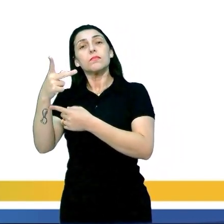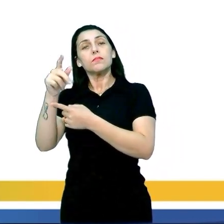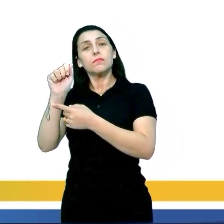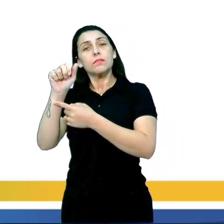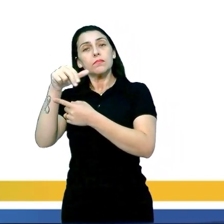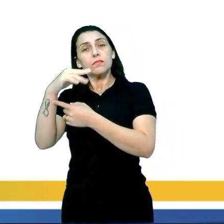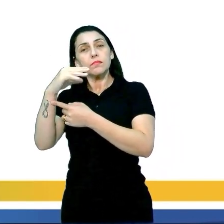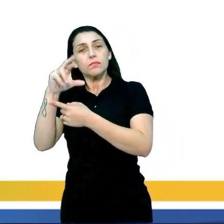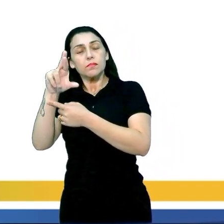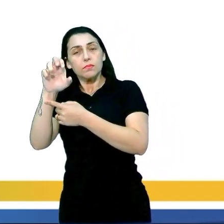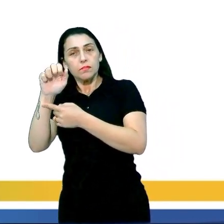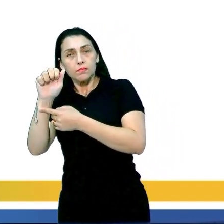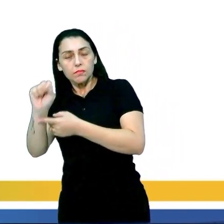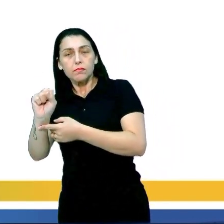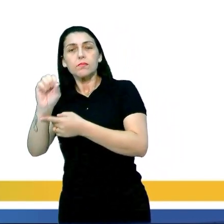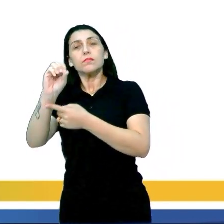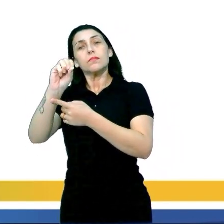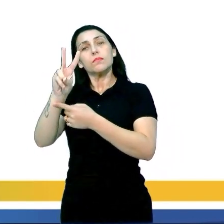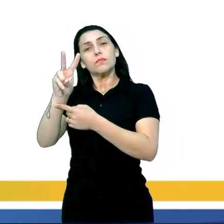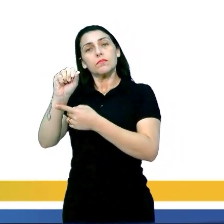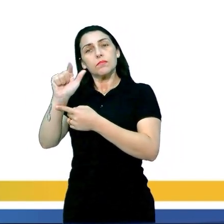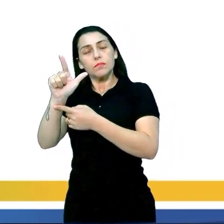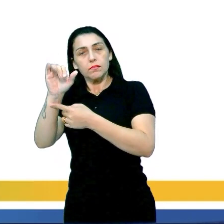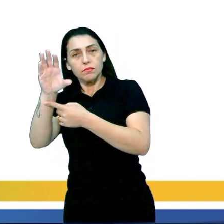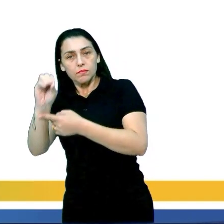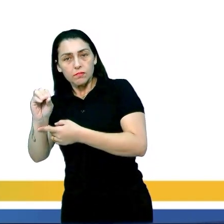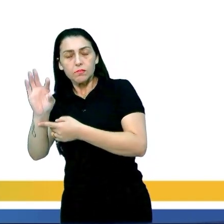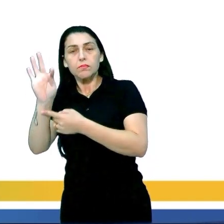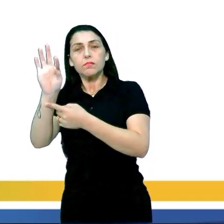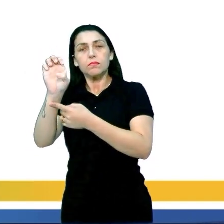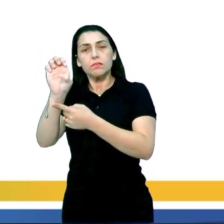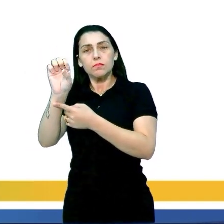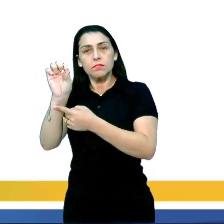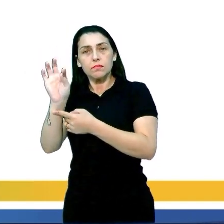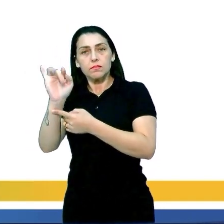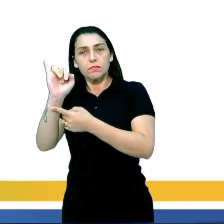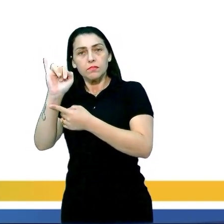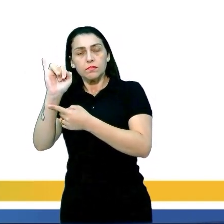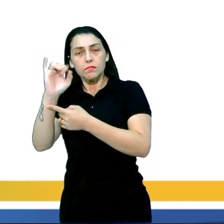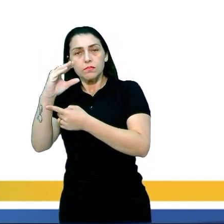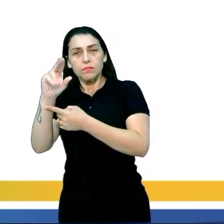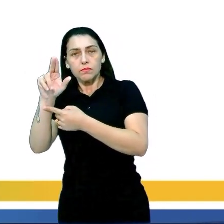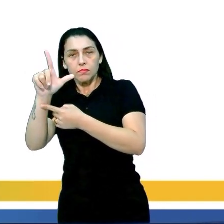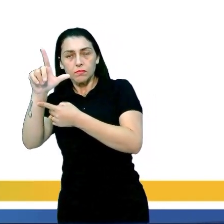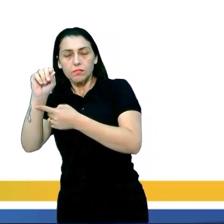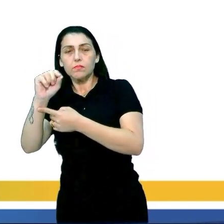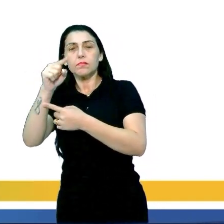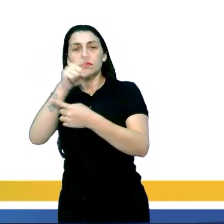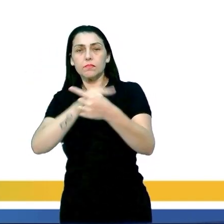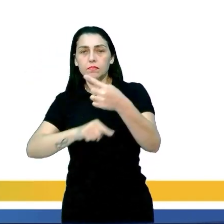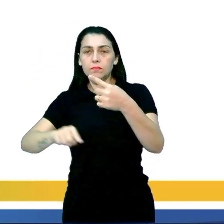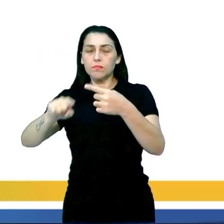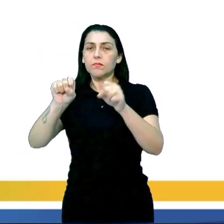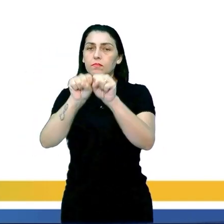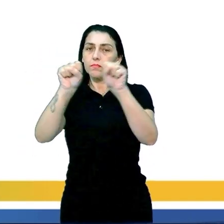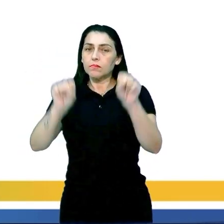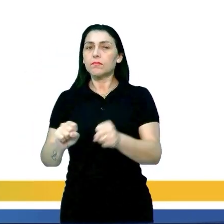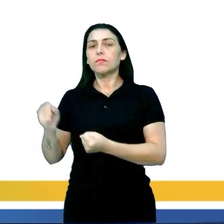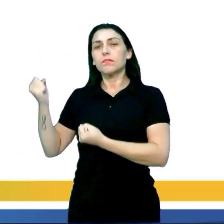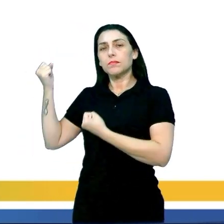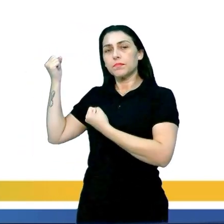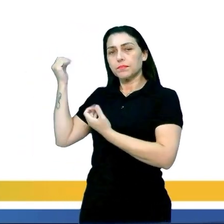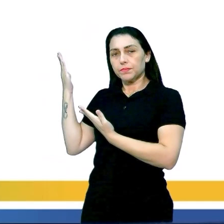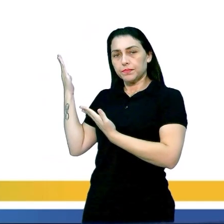os ovários, o testículo e o pineal. Essas aí são as glândulas do sistema endócrino,